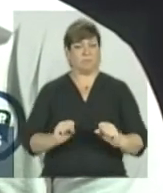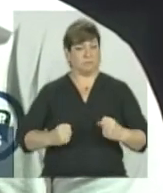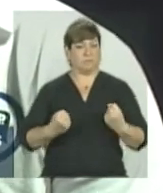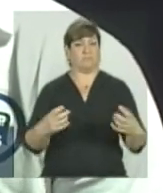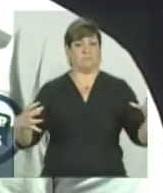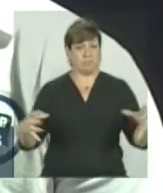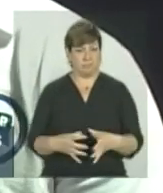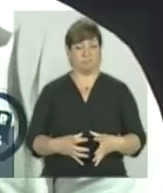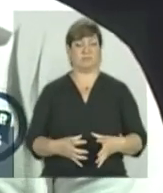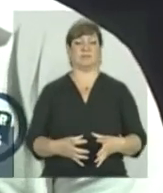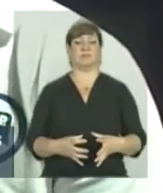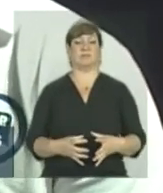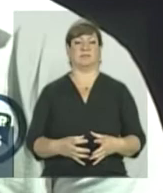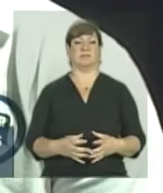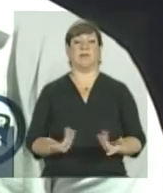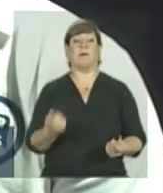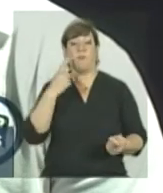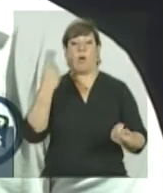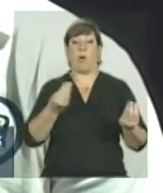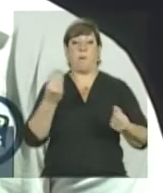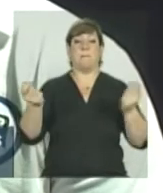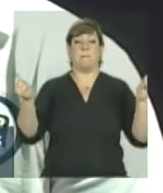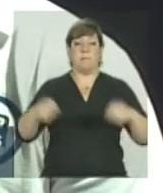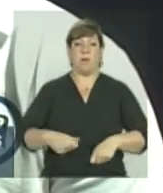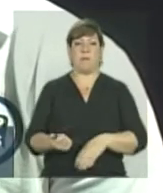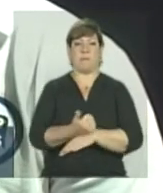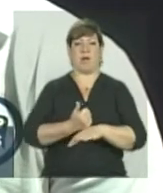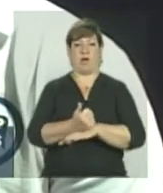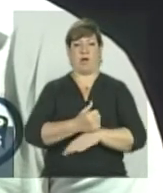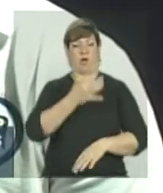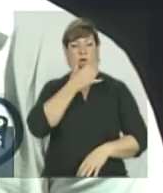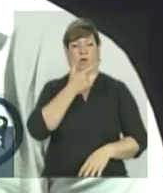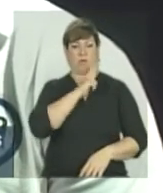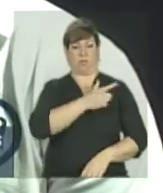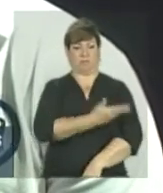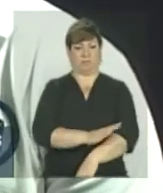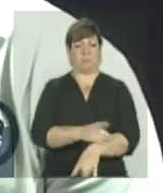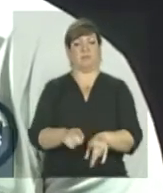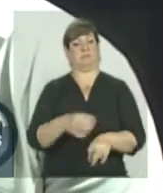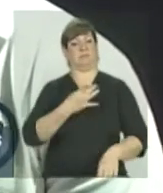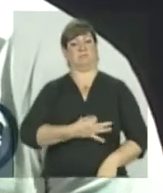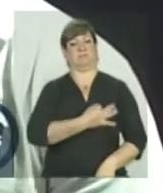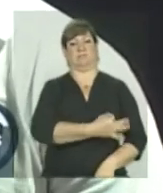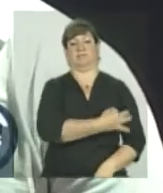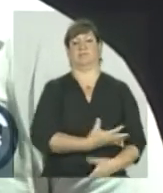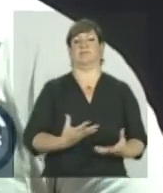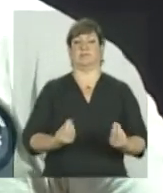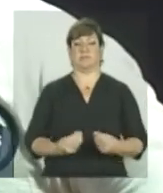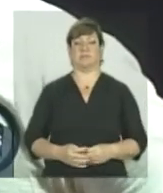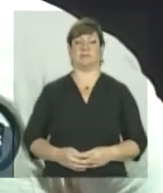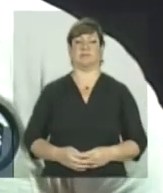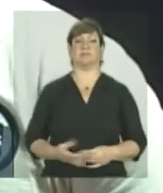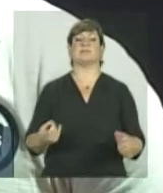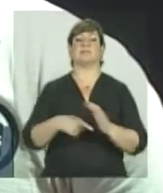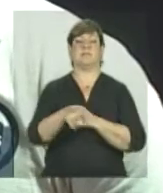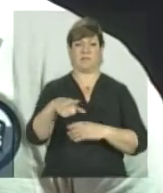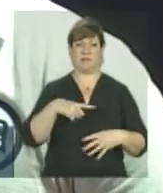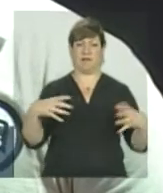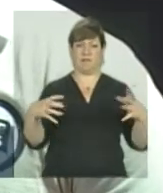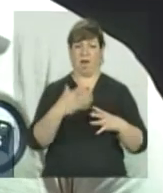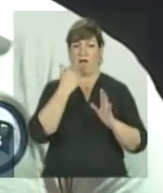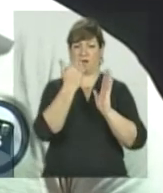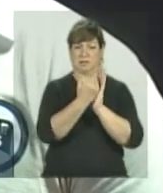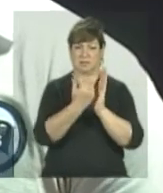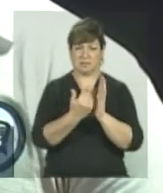e nas possibilidades de uma melhor preparação e de um melhor resultado. Essa melhor preparação envolve a alimentação?